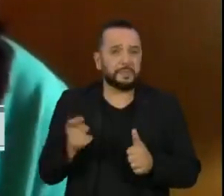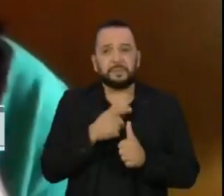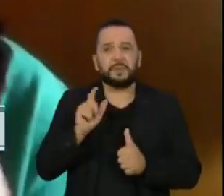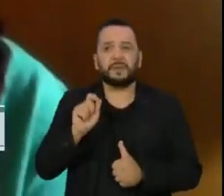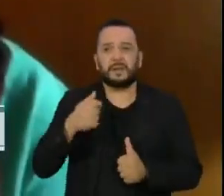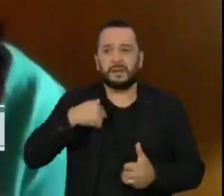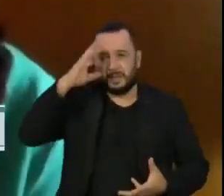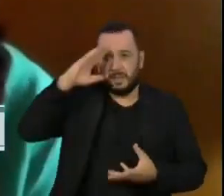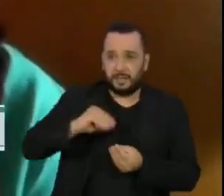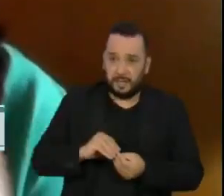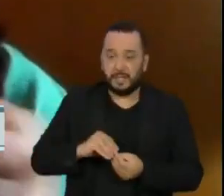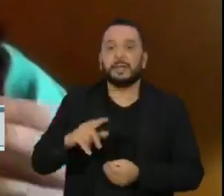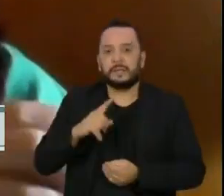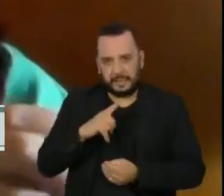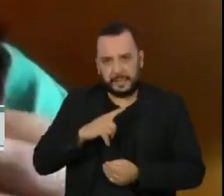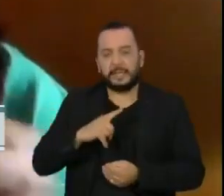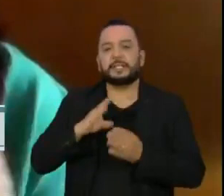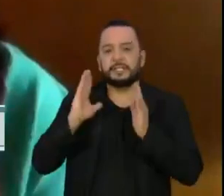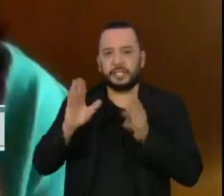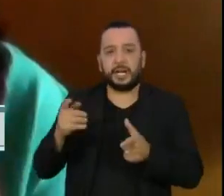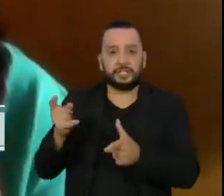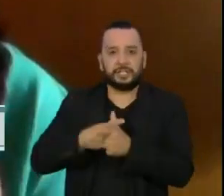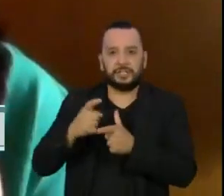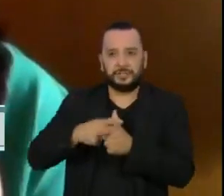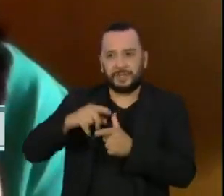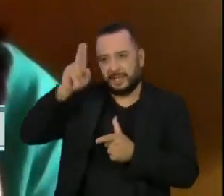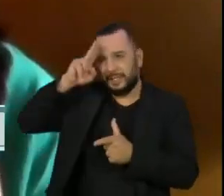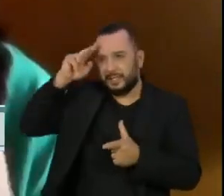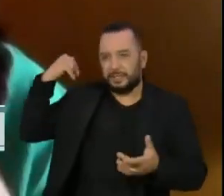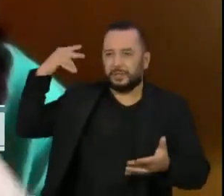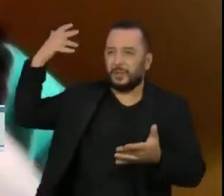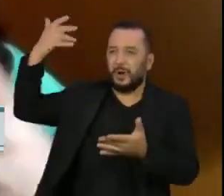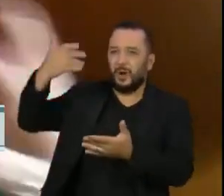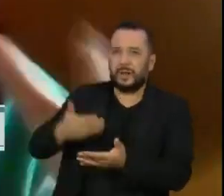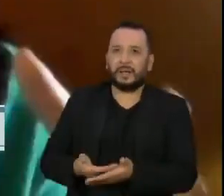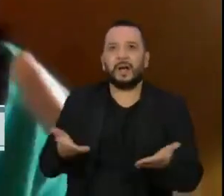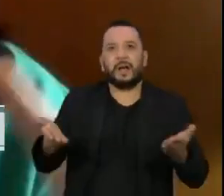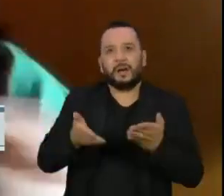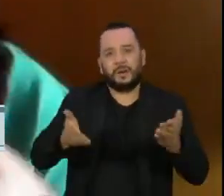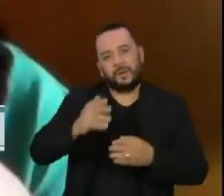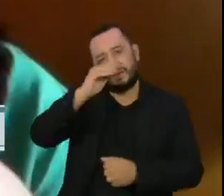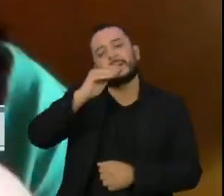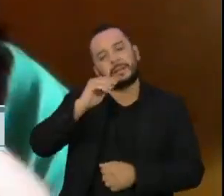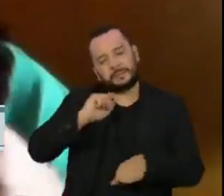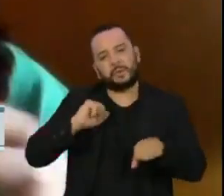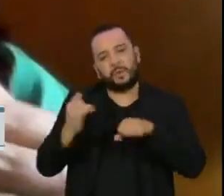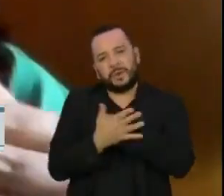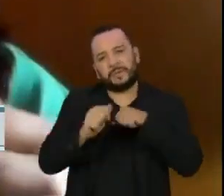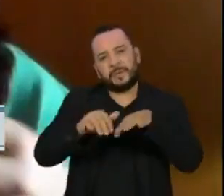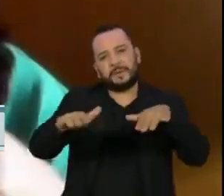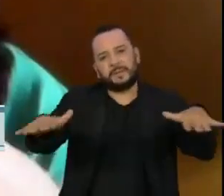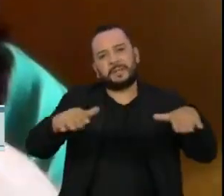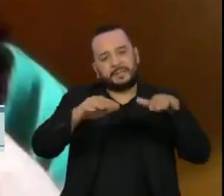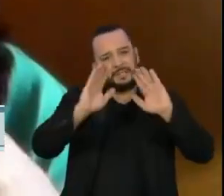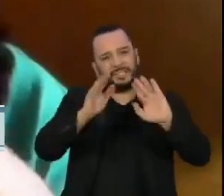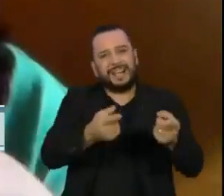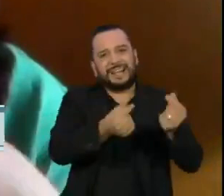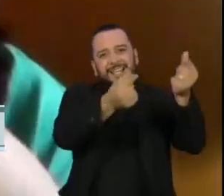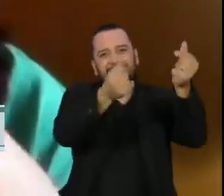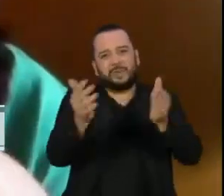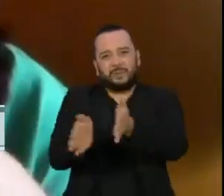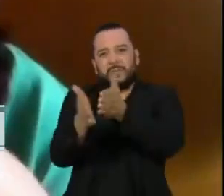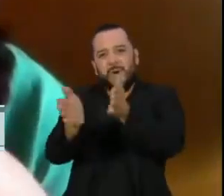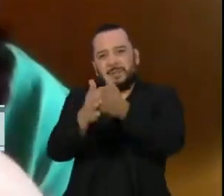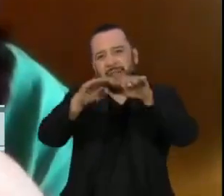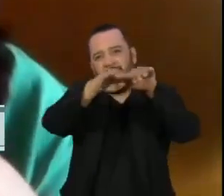precisa entender que existe uma dívida histórica, né? E como você falou, a pandemia escancara essas desigualdades que são